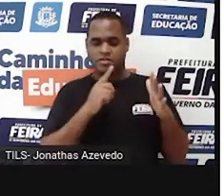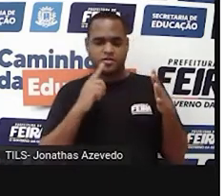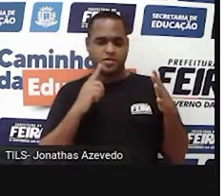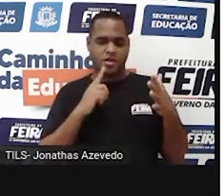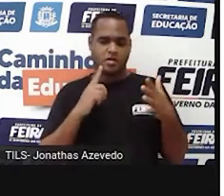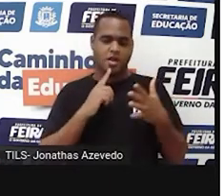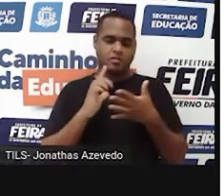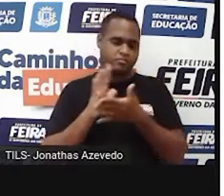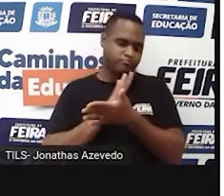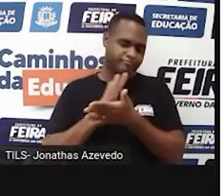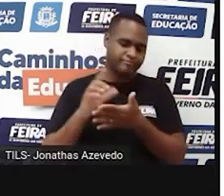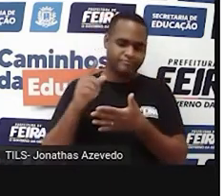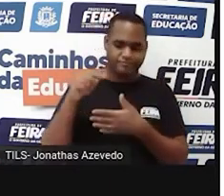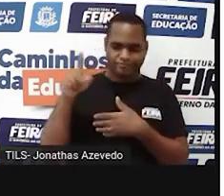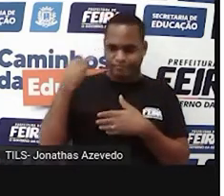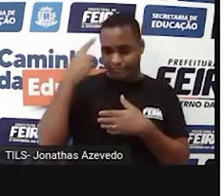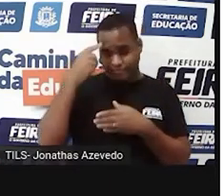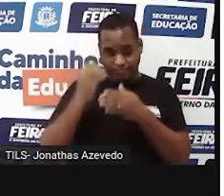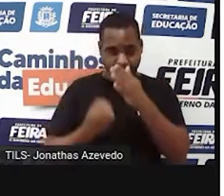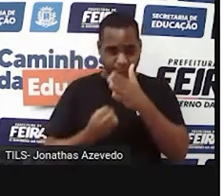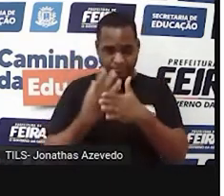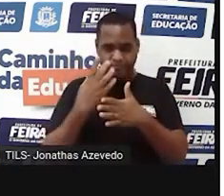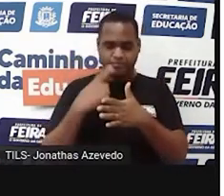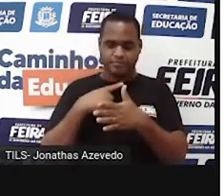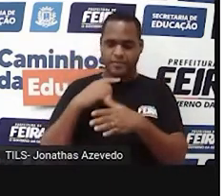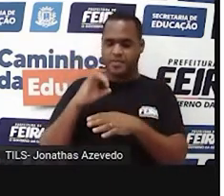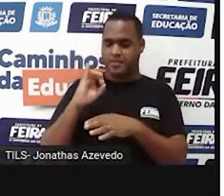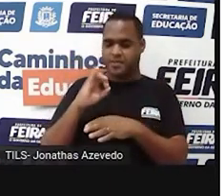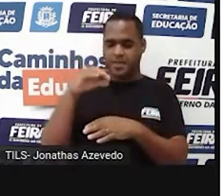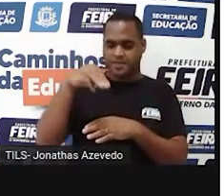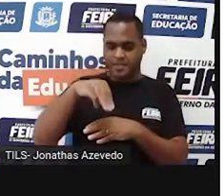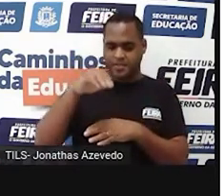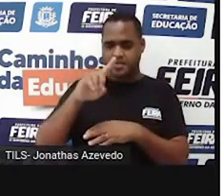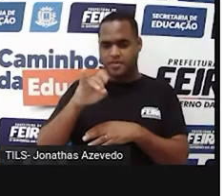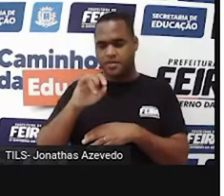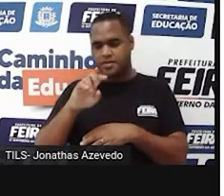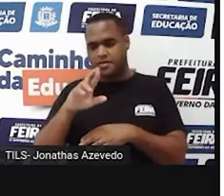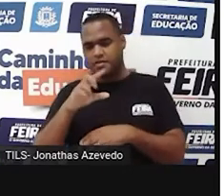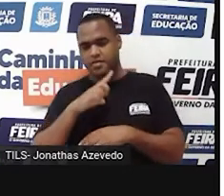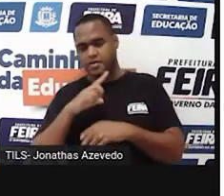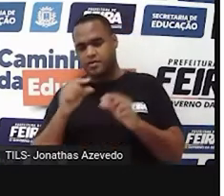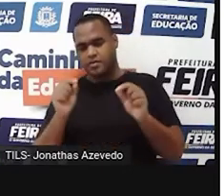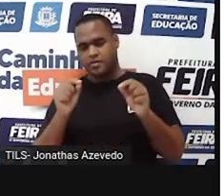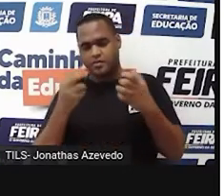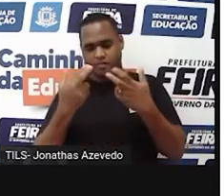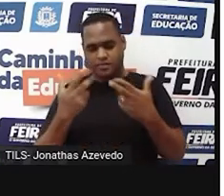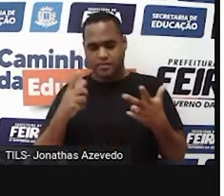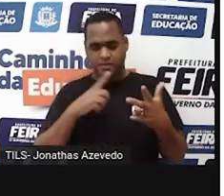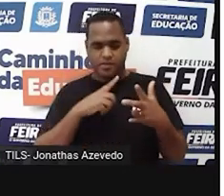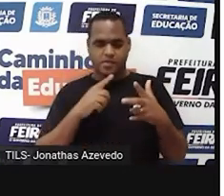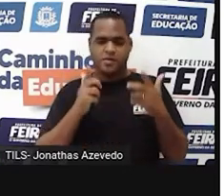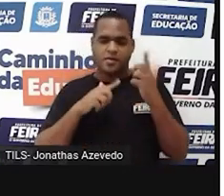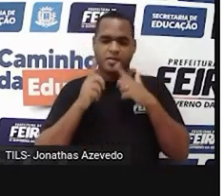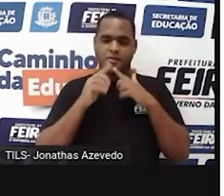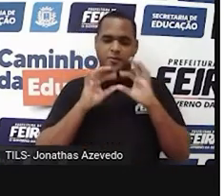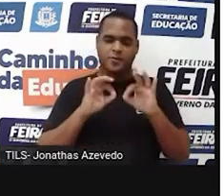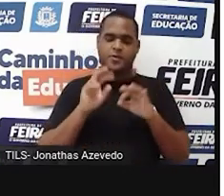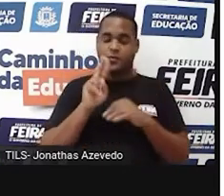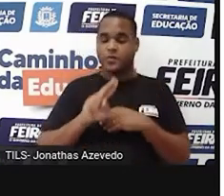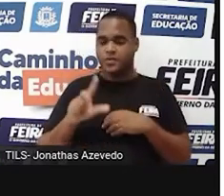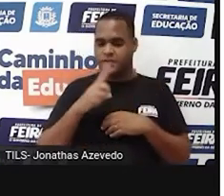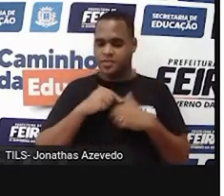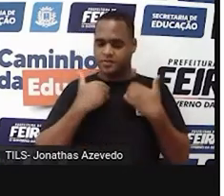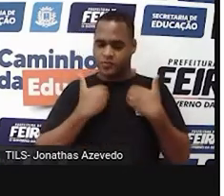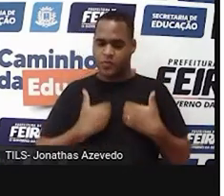se criar algum instrumento de medida, né? A forma para medir era usando o